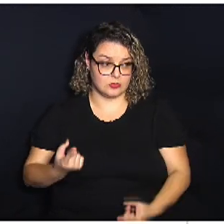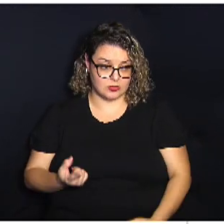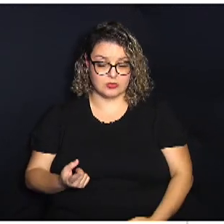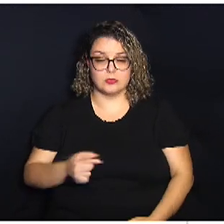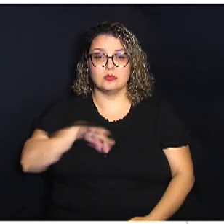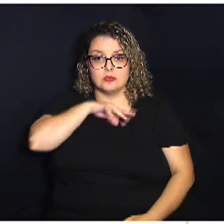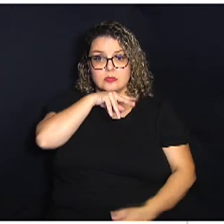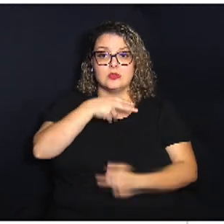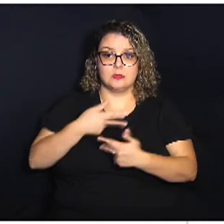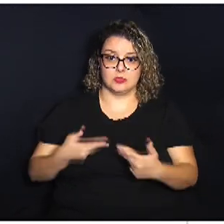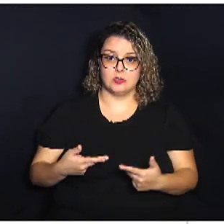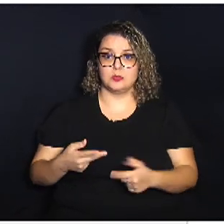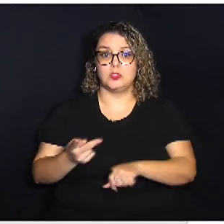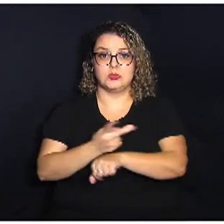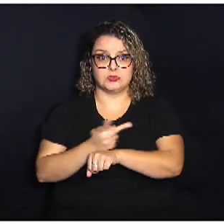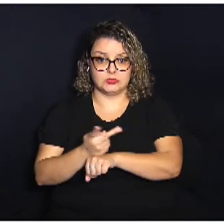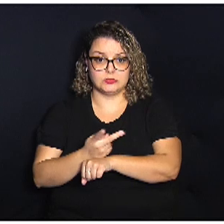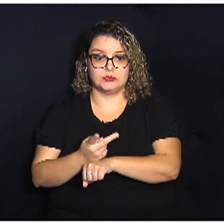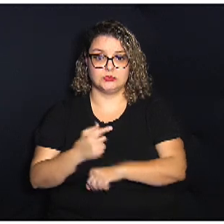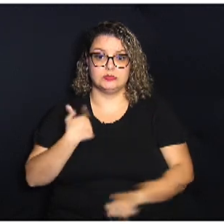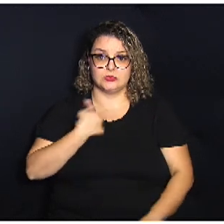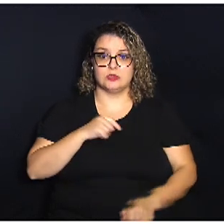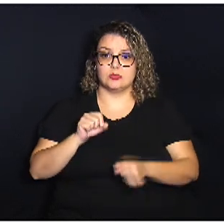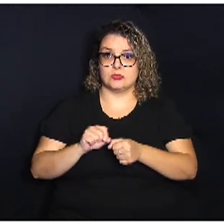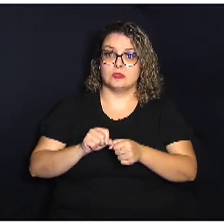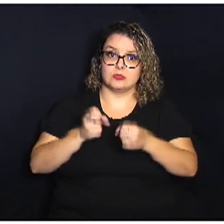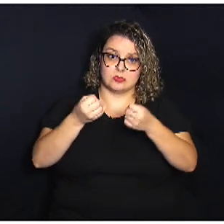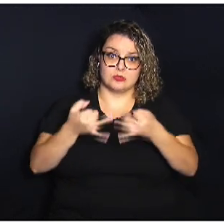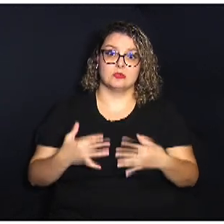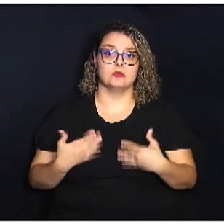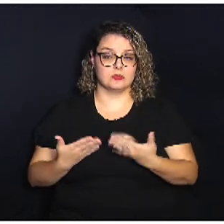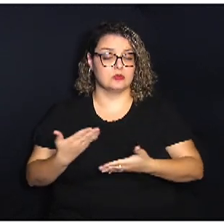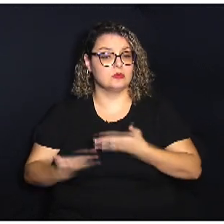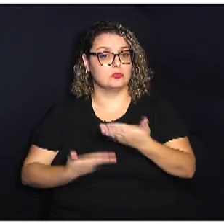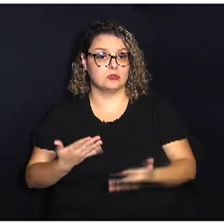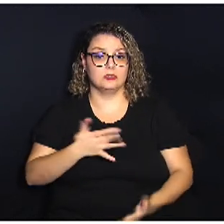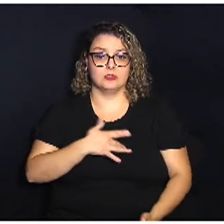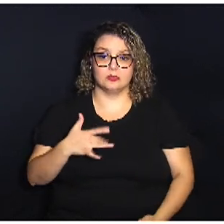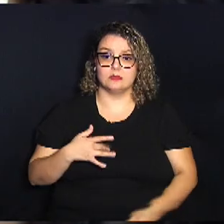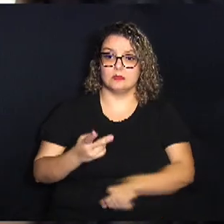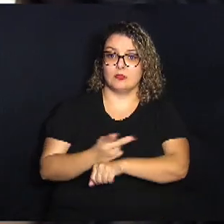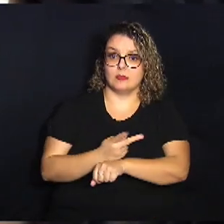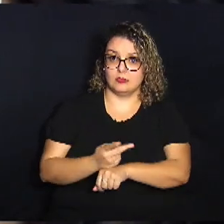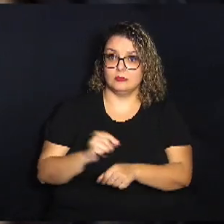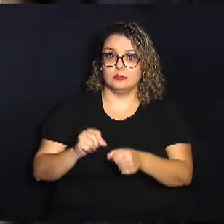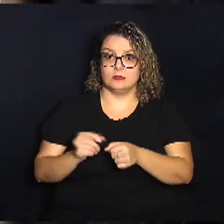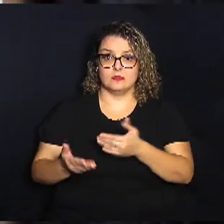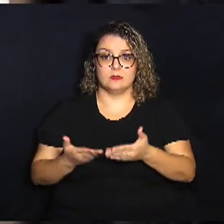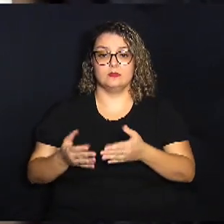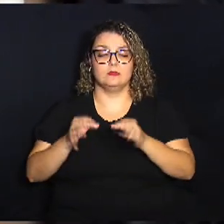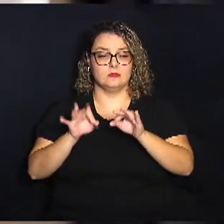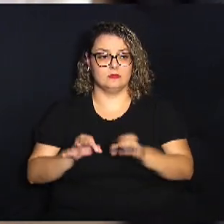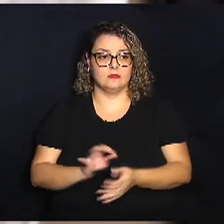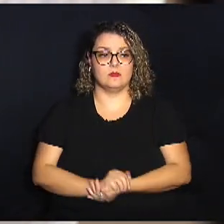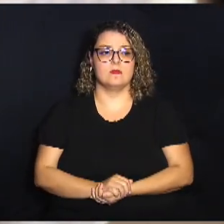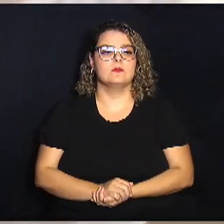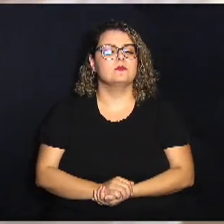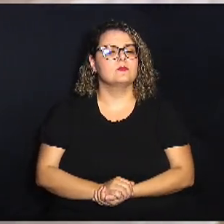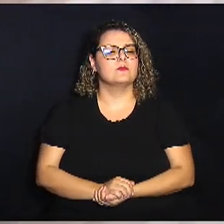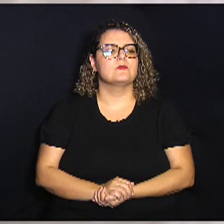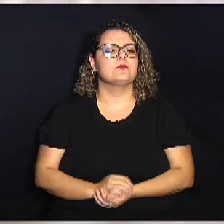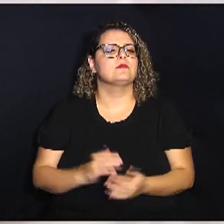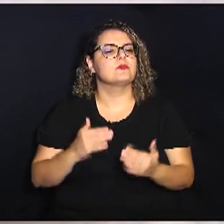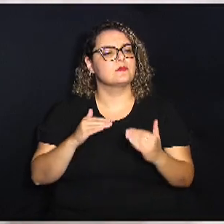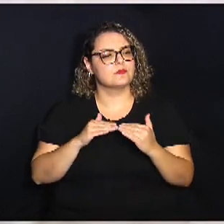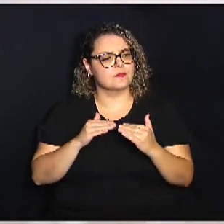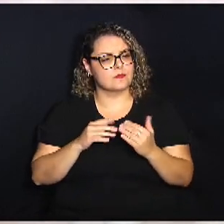animais, procurar, a gente está fazendo as orientações e quais serviços de saúde deve procurar para fazer o tratamento adequado. Vamos confirmar, então, por